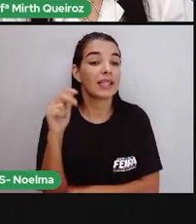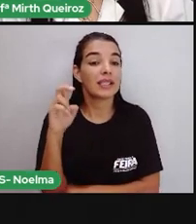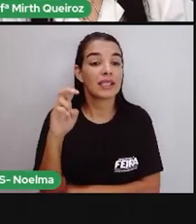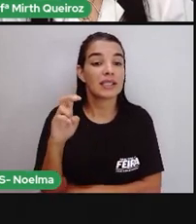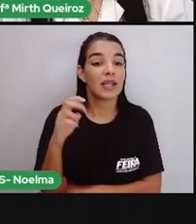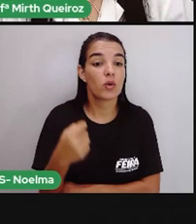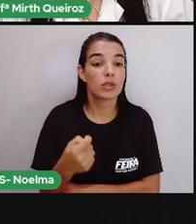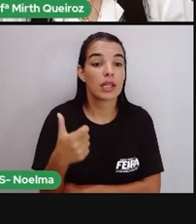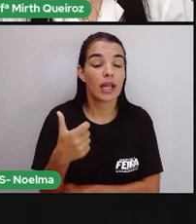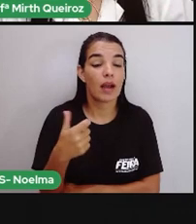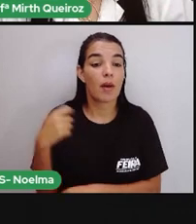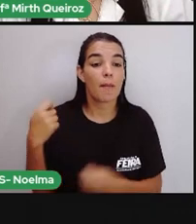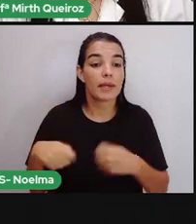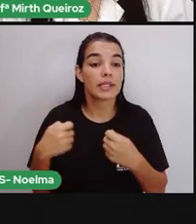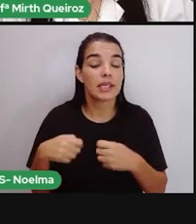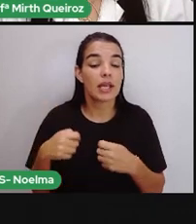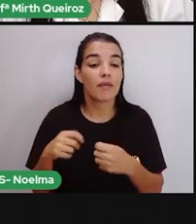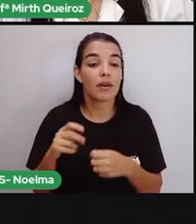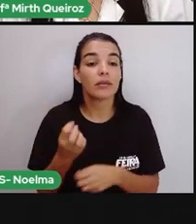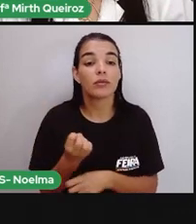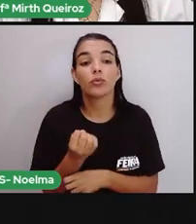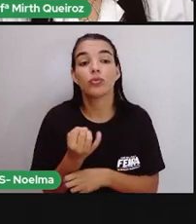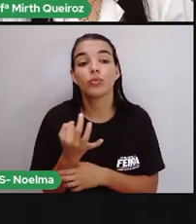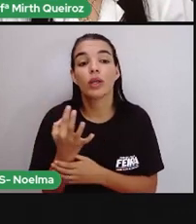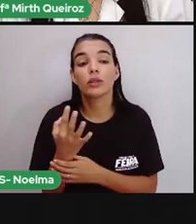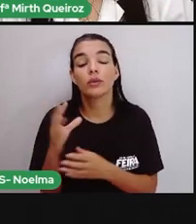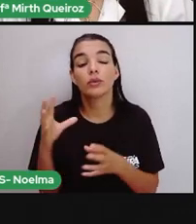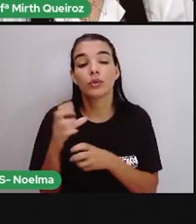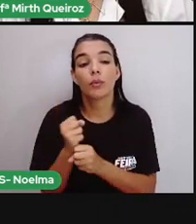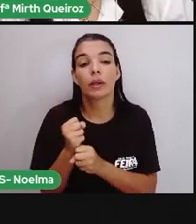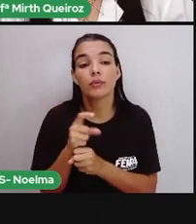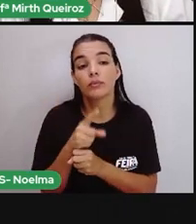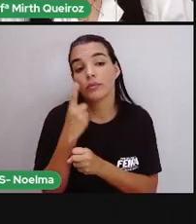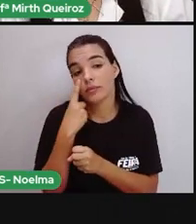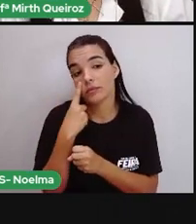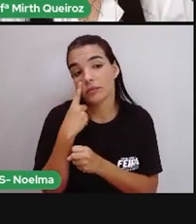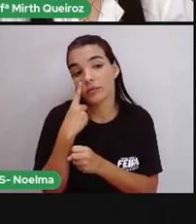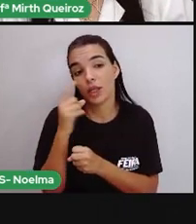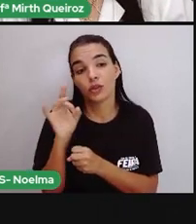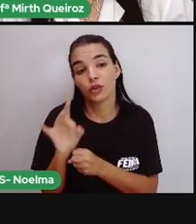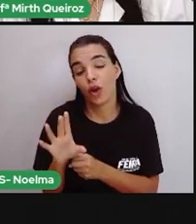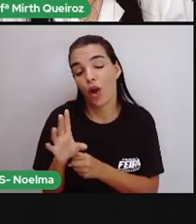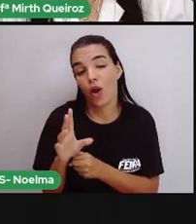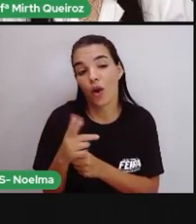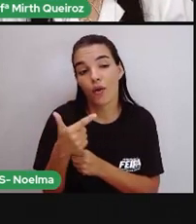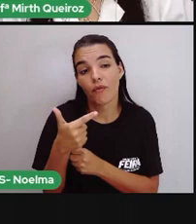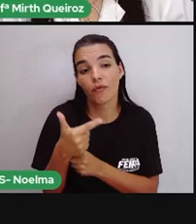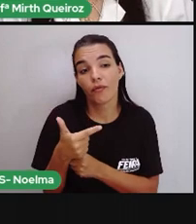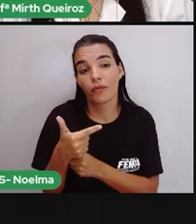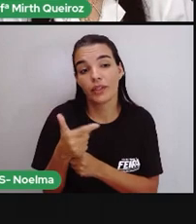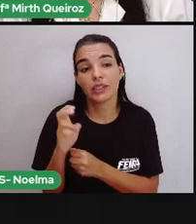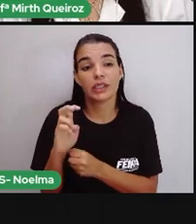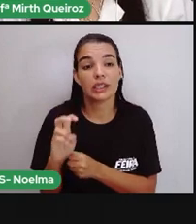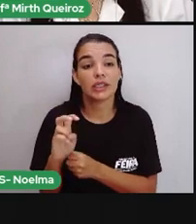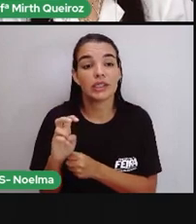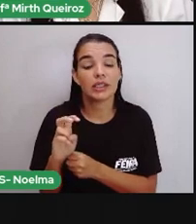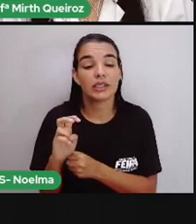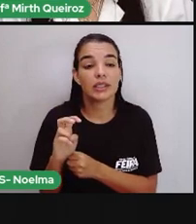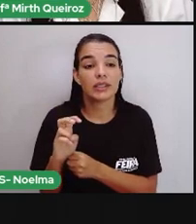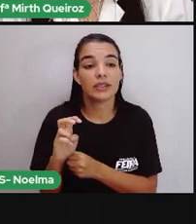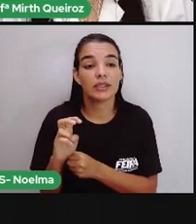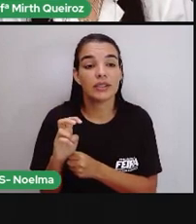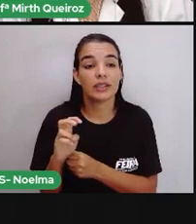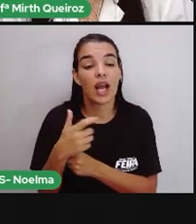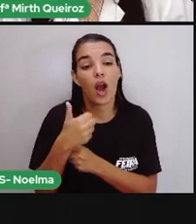centavos. gente precisava de quantas moedas aqui para fazer 1 real? A precisava de mais uma só moeda era o suficiente. Uma moeda de